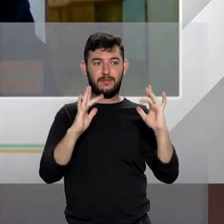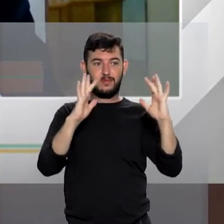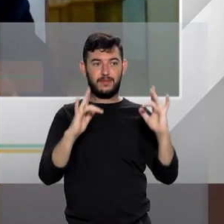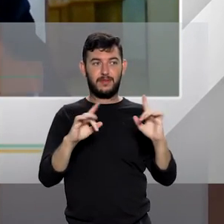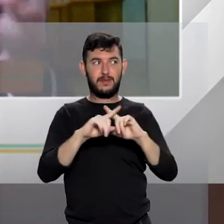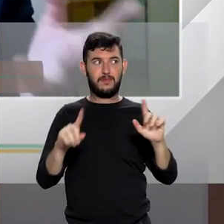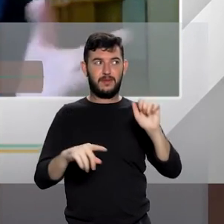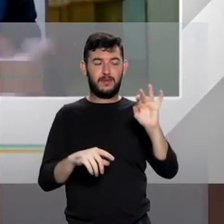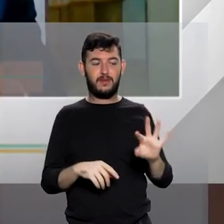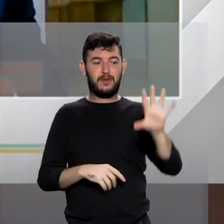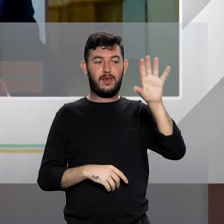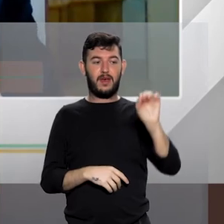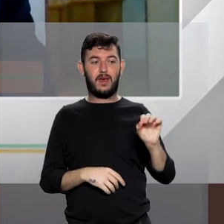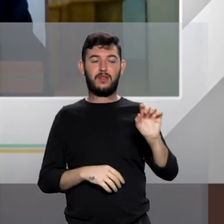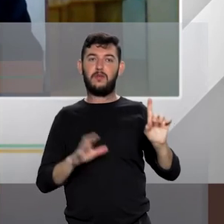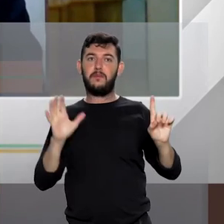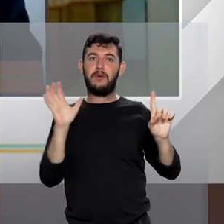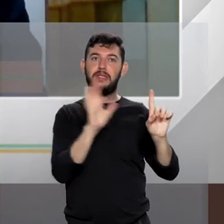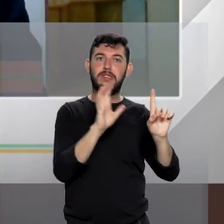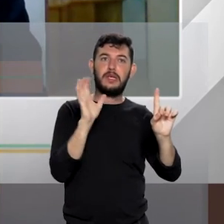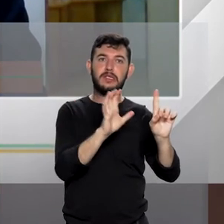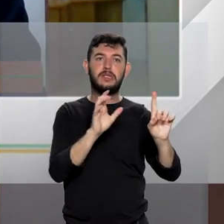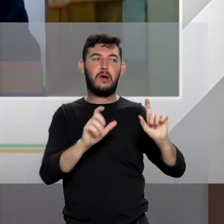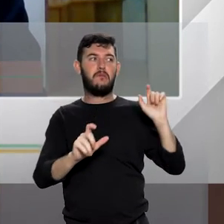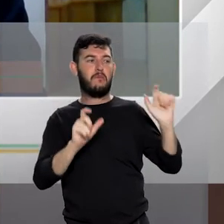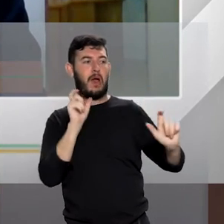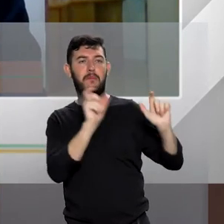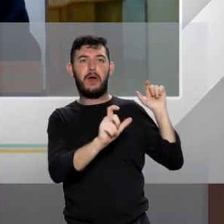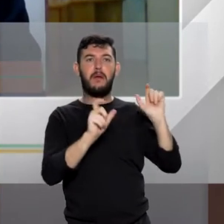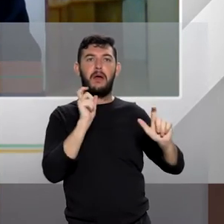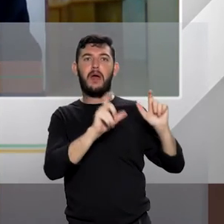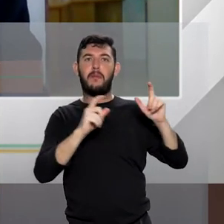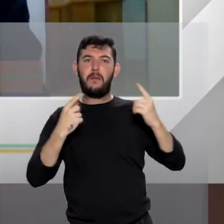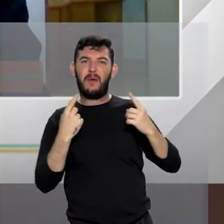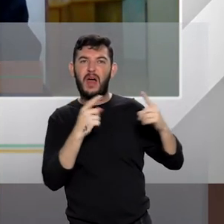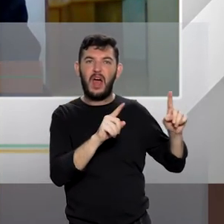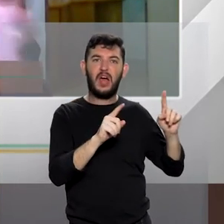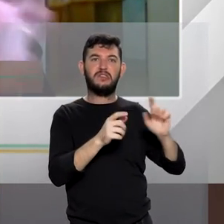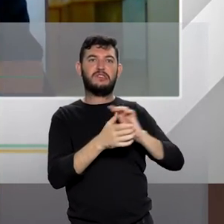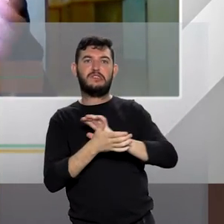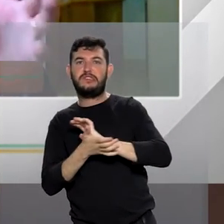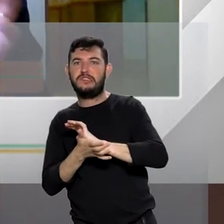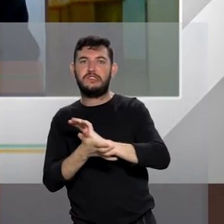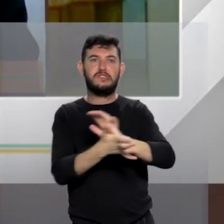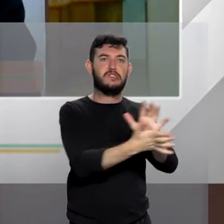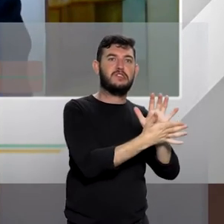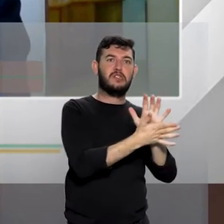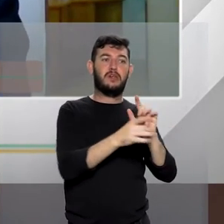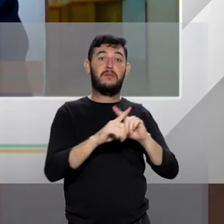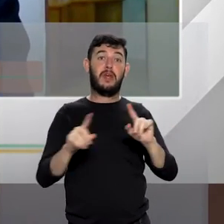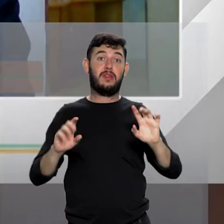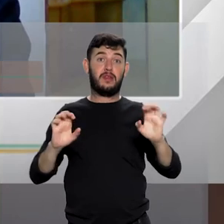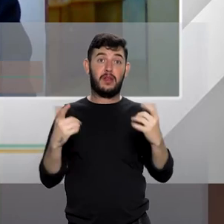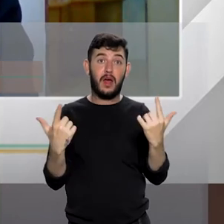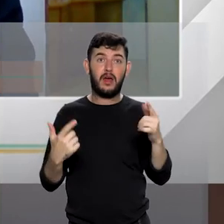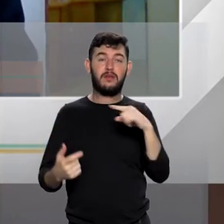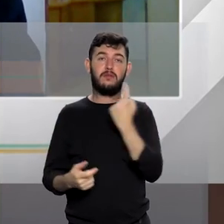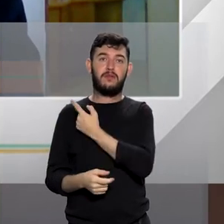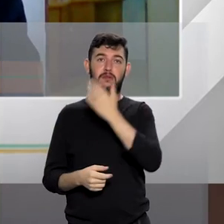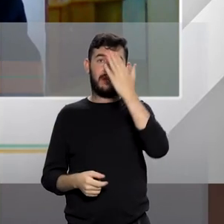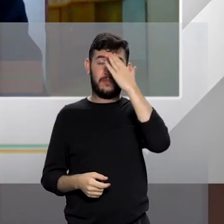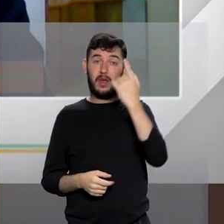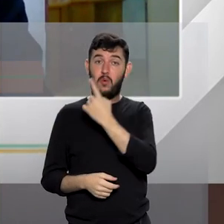de atos de perseguição, de ameaças, injúrias, coisa do tipo. Há uma controvérsia na doutrina nessa última